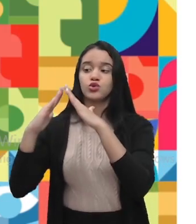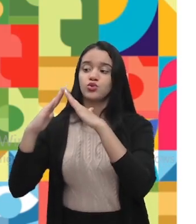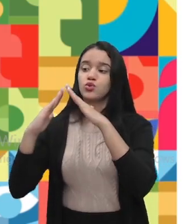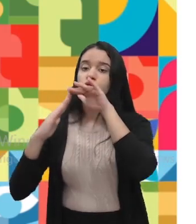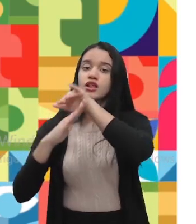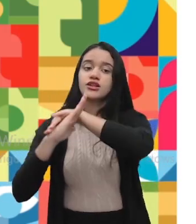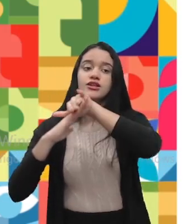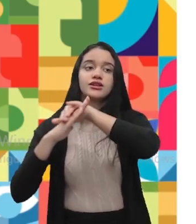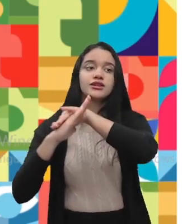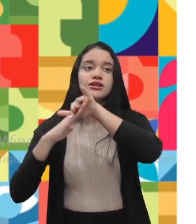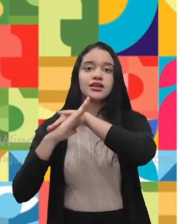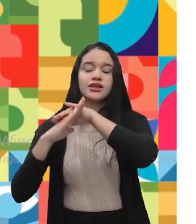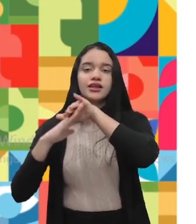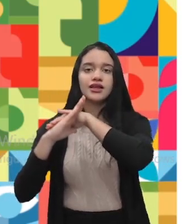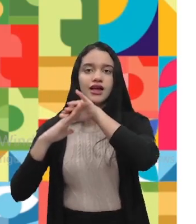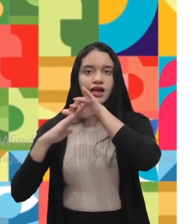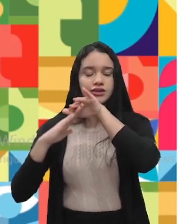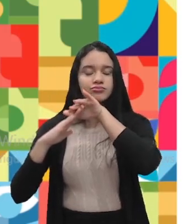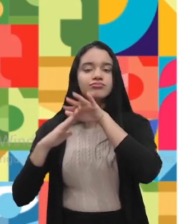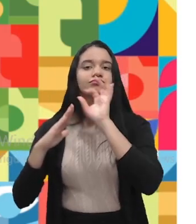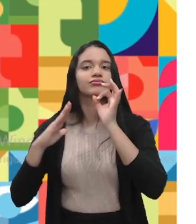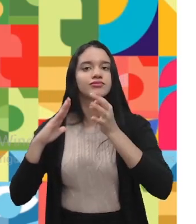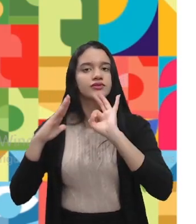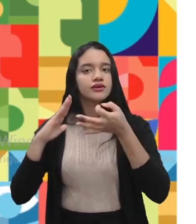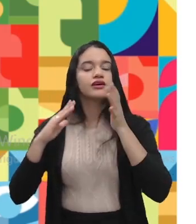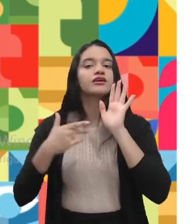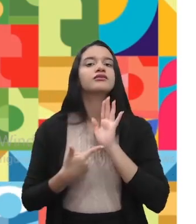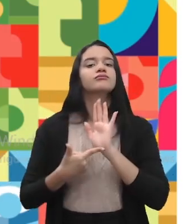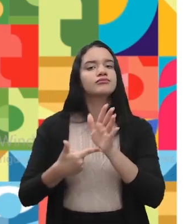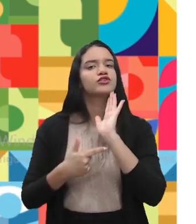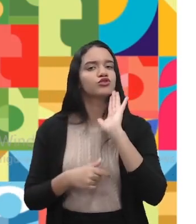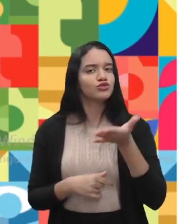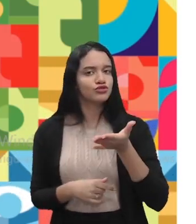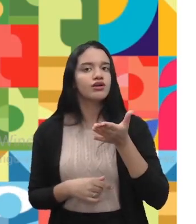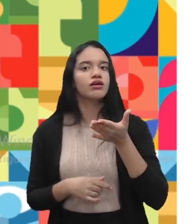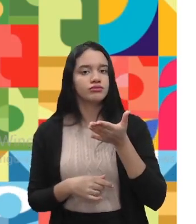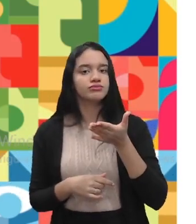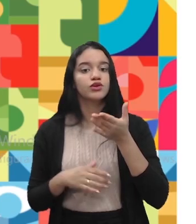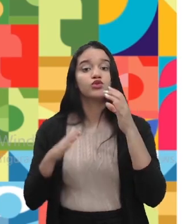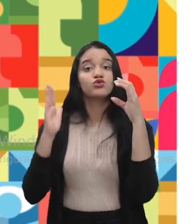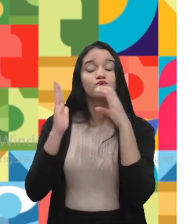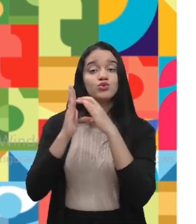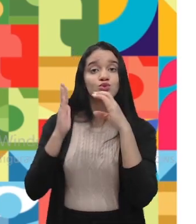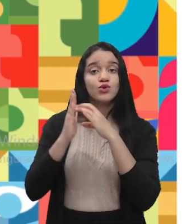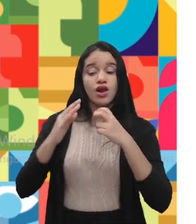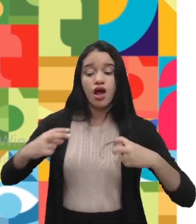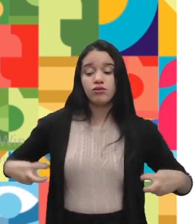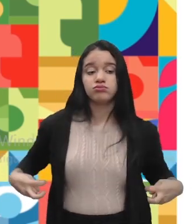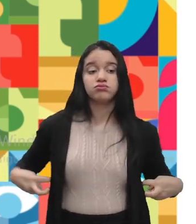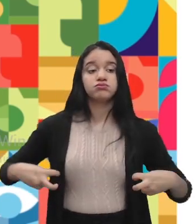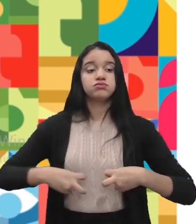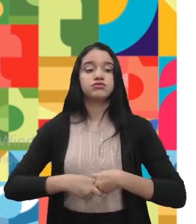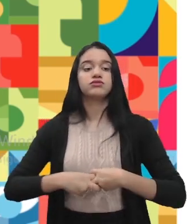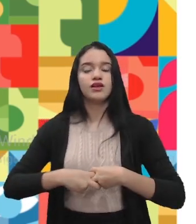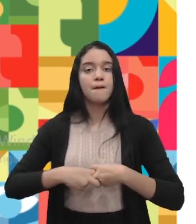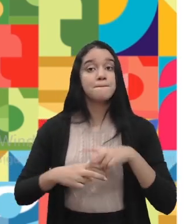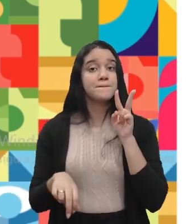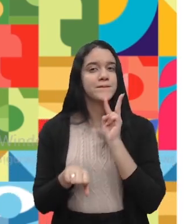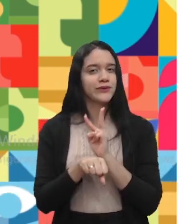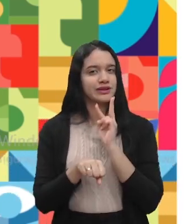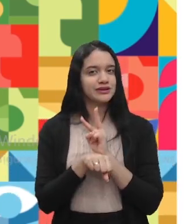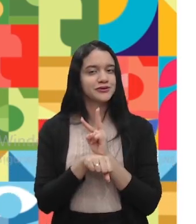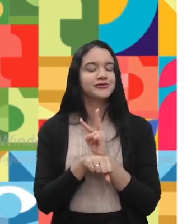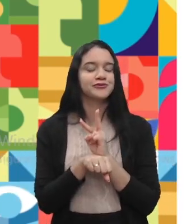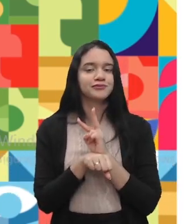fachadas, escadas, né. Aí tem mostrando já o funcionário preso, já o funcionário protegido.